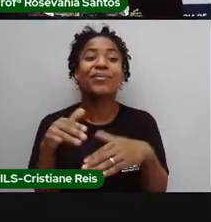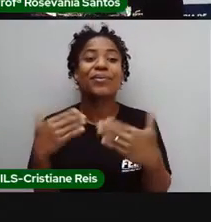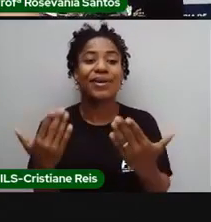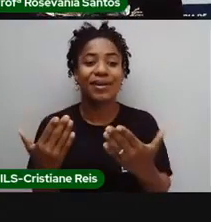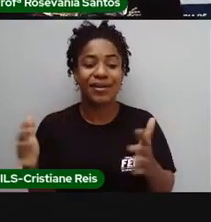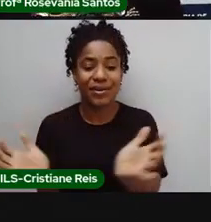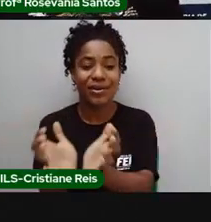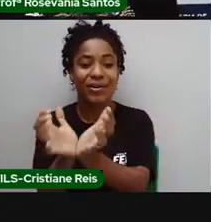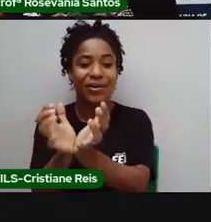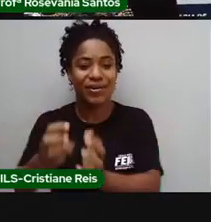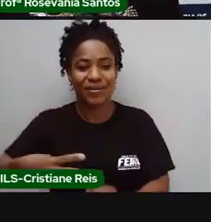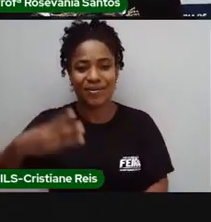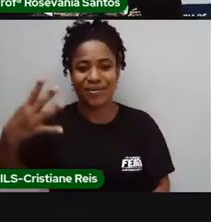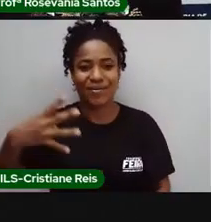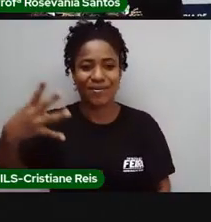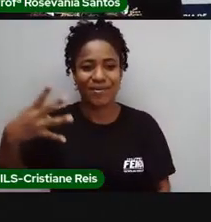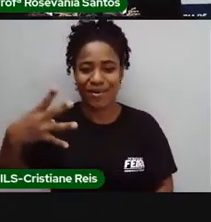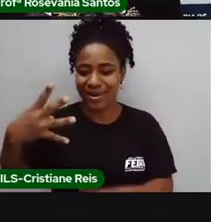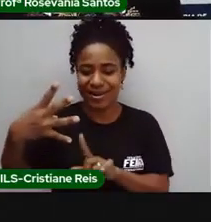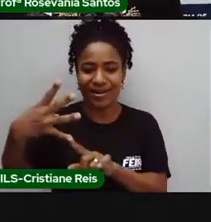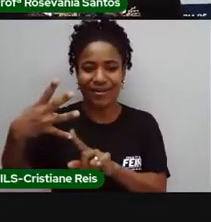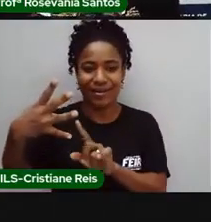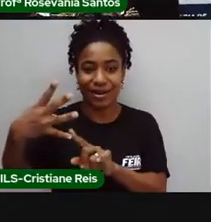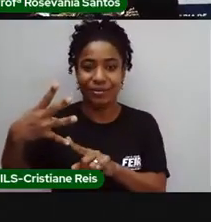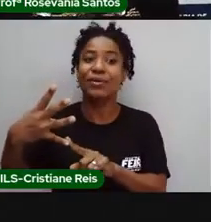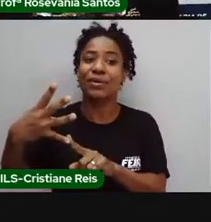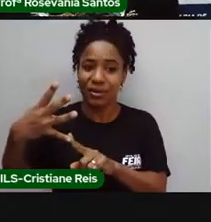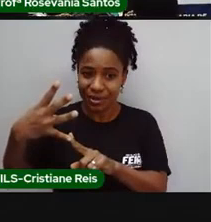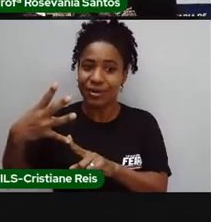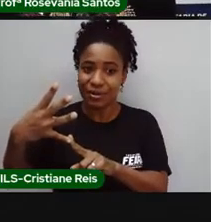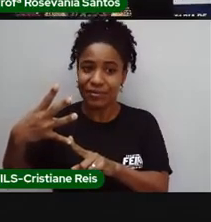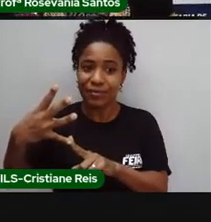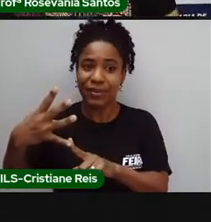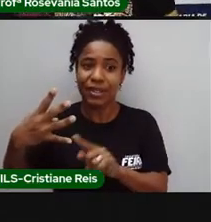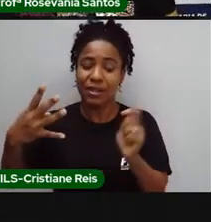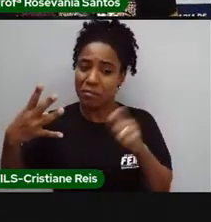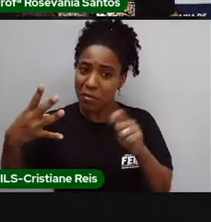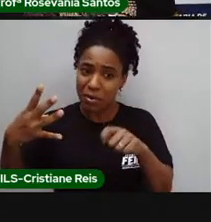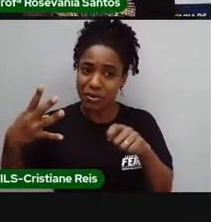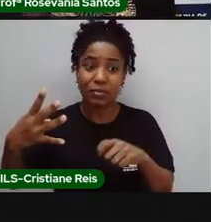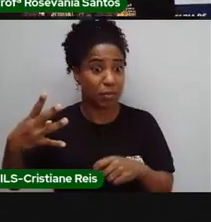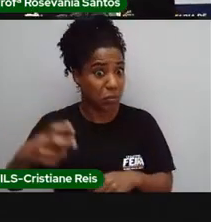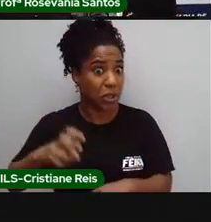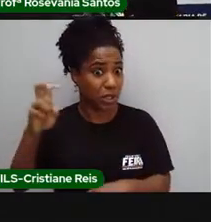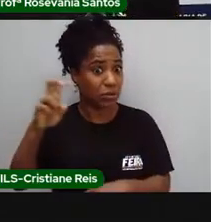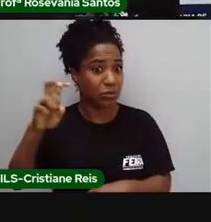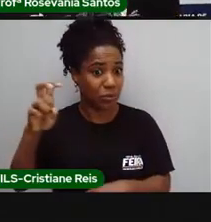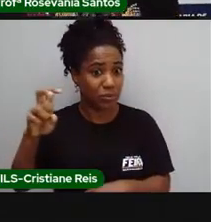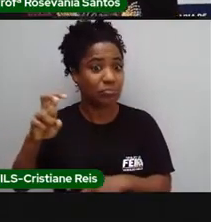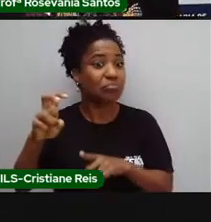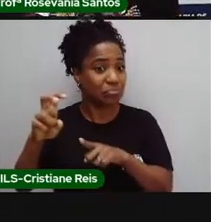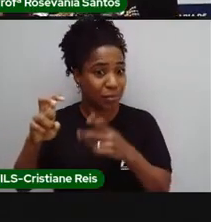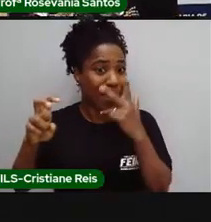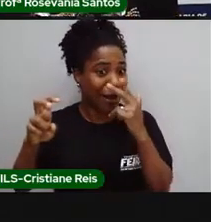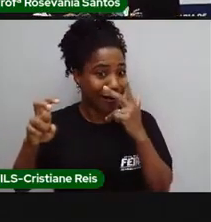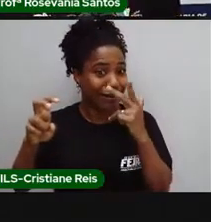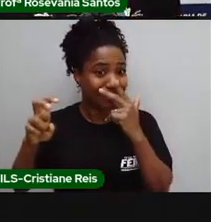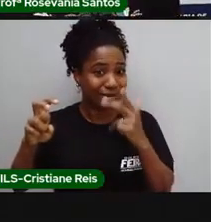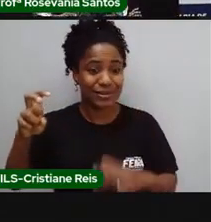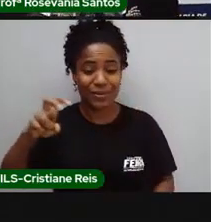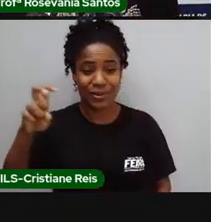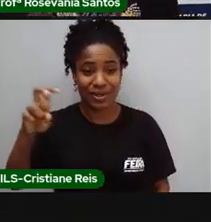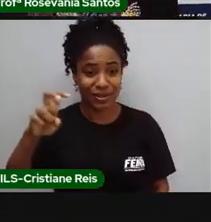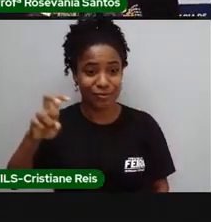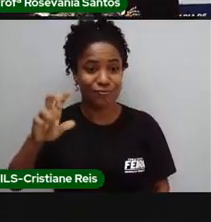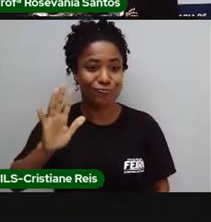um setor a mais, que é o quaternário. Acho que é assim, tá, esse nome, perdoe, vale a memória agora. Mas esse setor